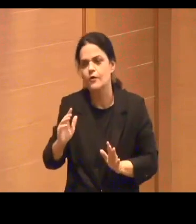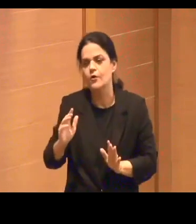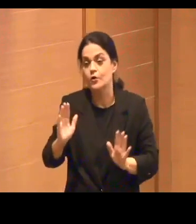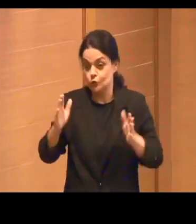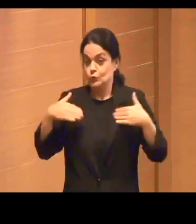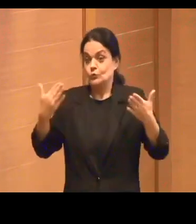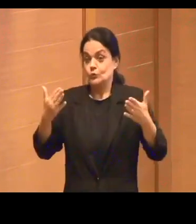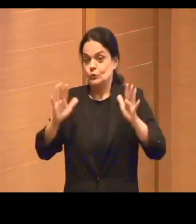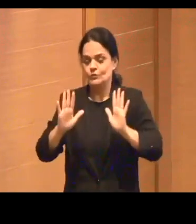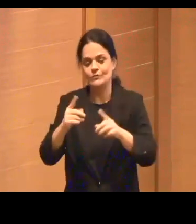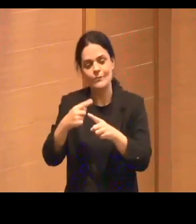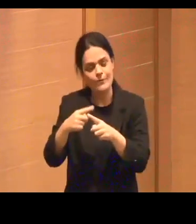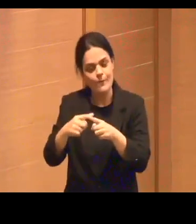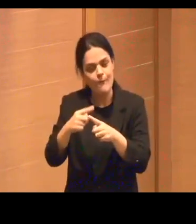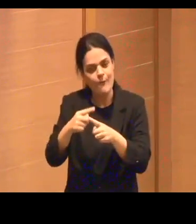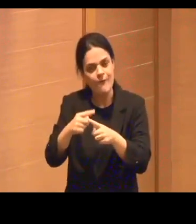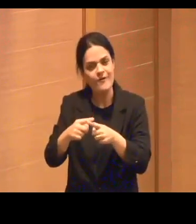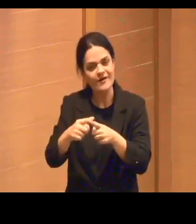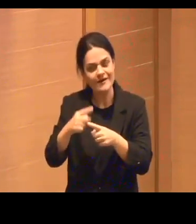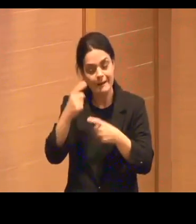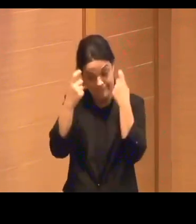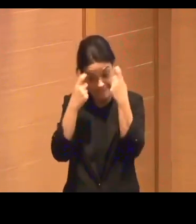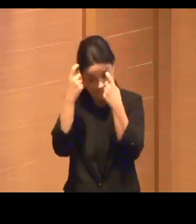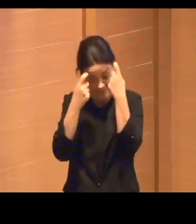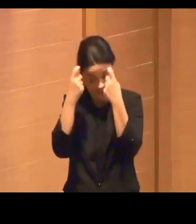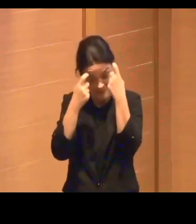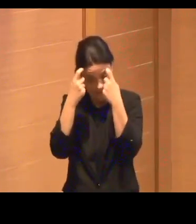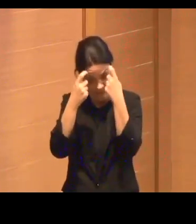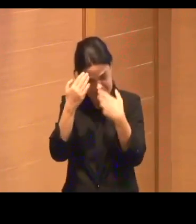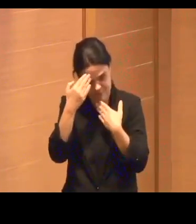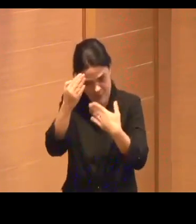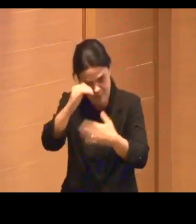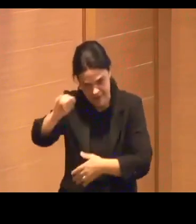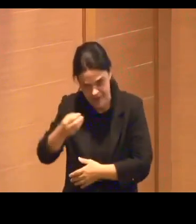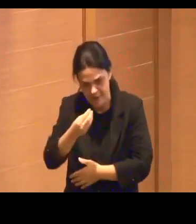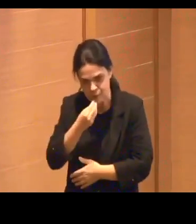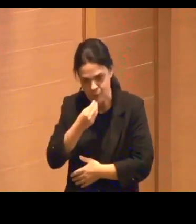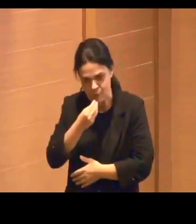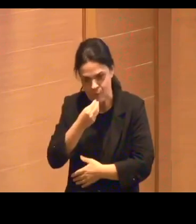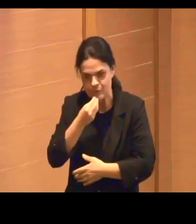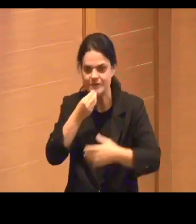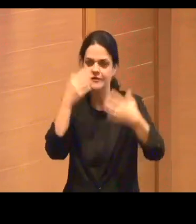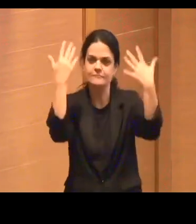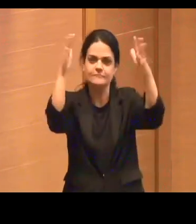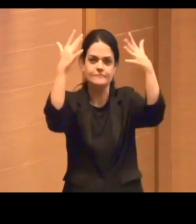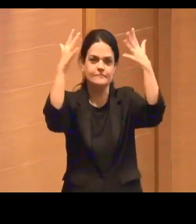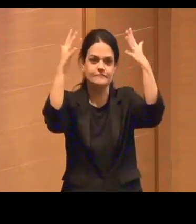susto mesmo porque é preocupante. Obrigado pela oportunidade. Obrigada.